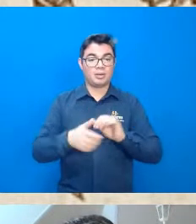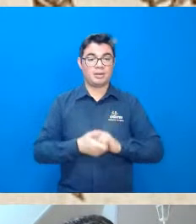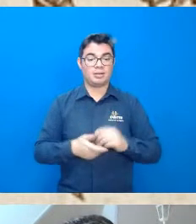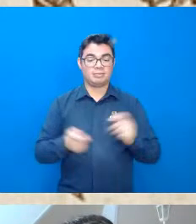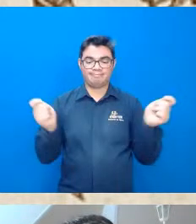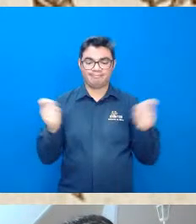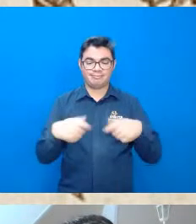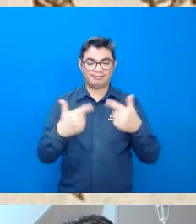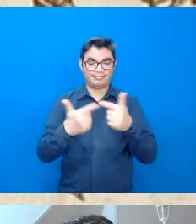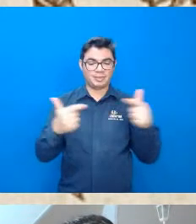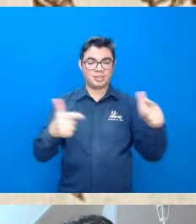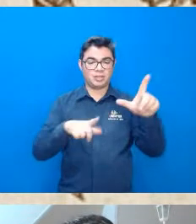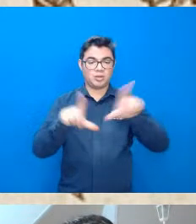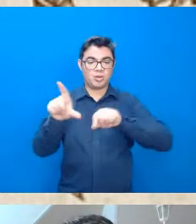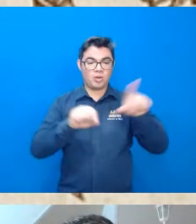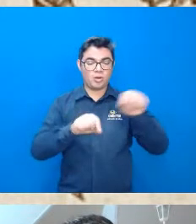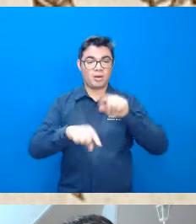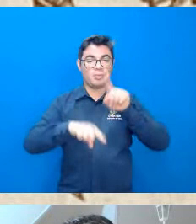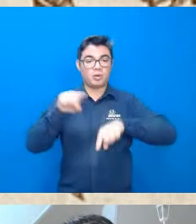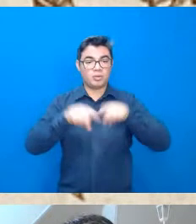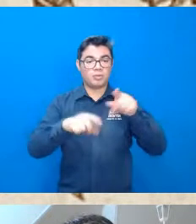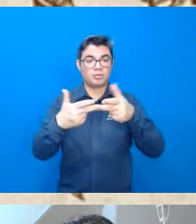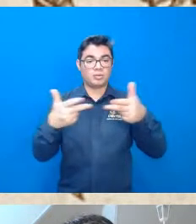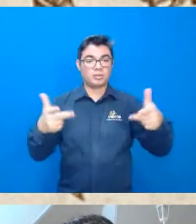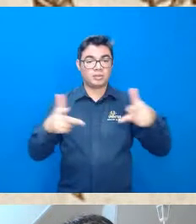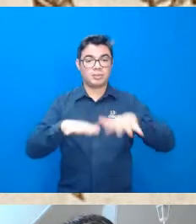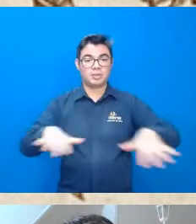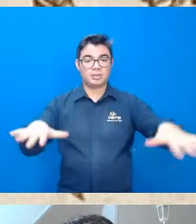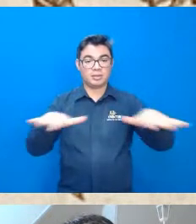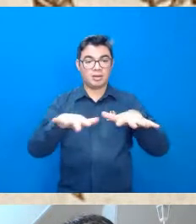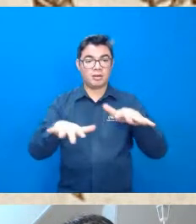possibilidade de escolha de produtos que são ambientalmente